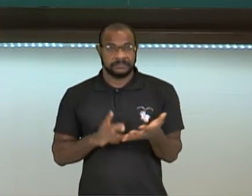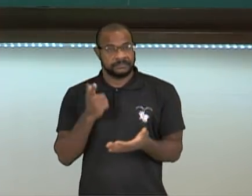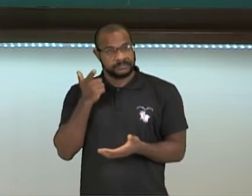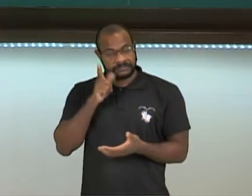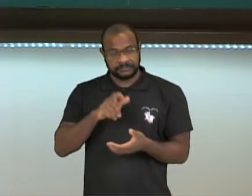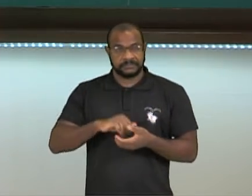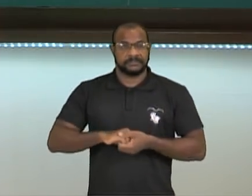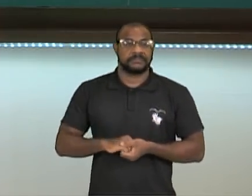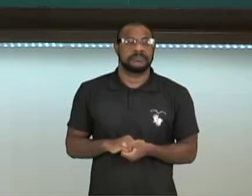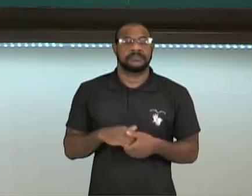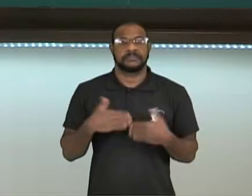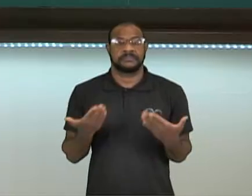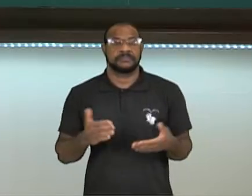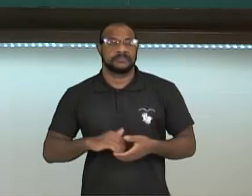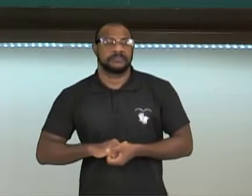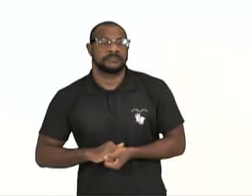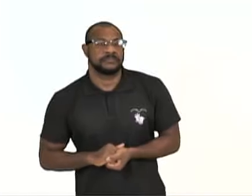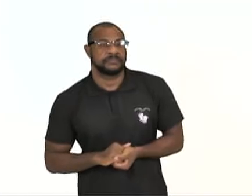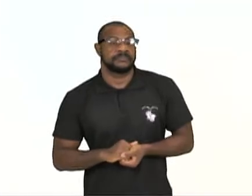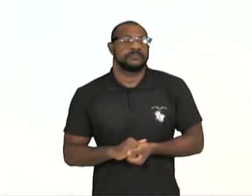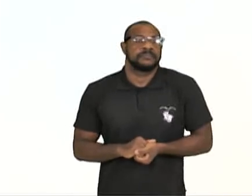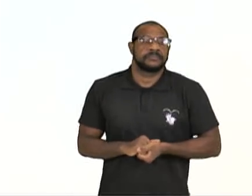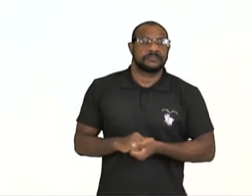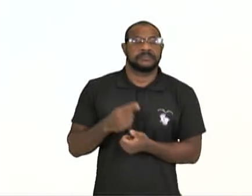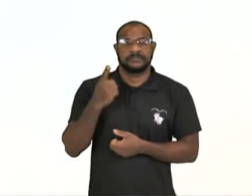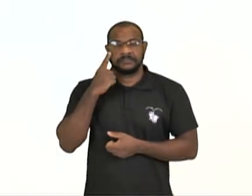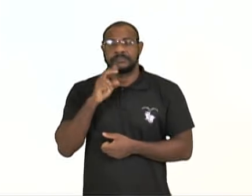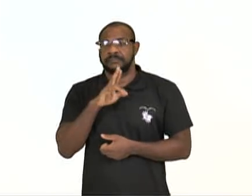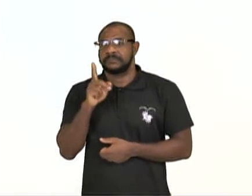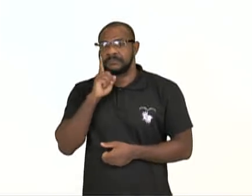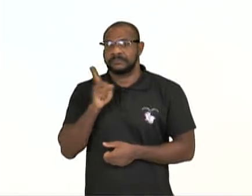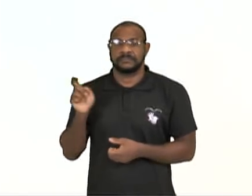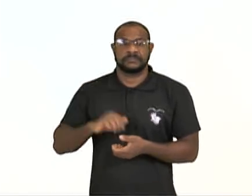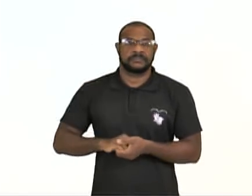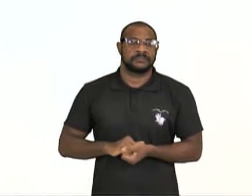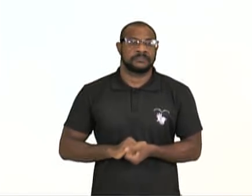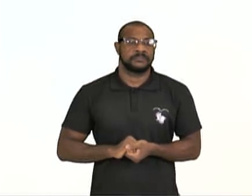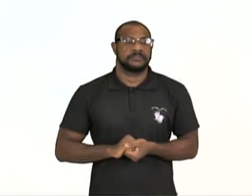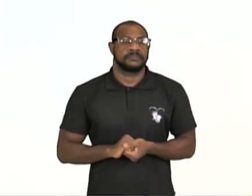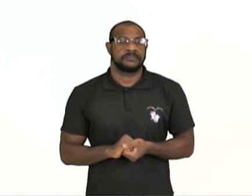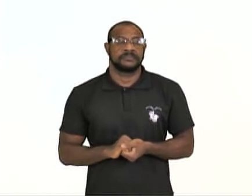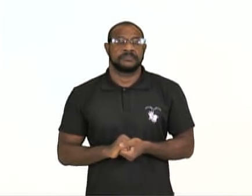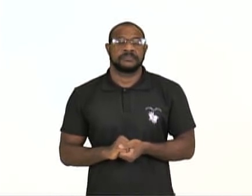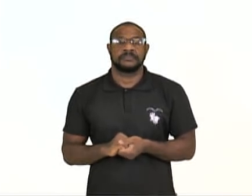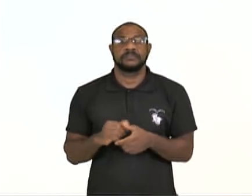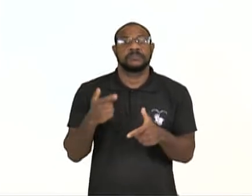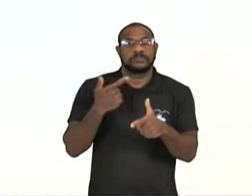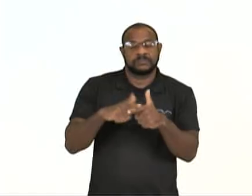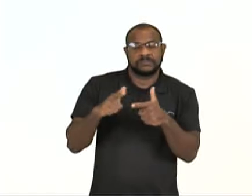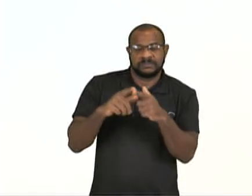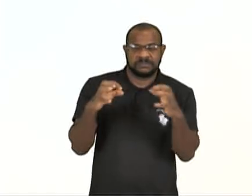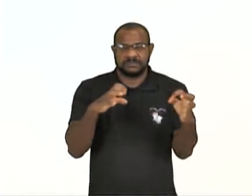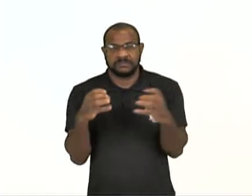Pois bem, olha só, vamos às respostas. Em relação aos conflitos,